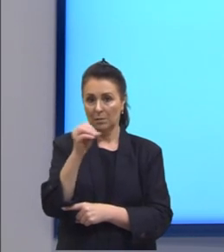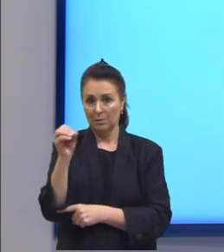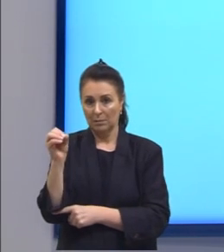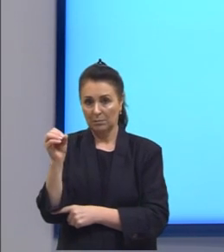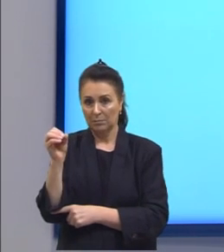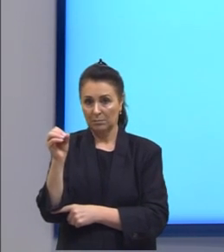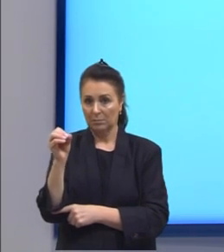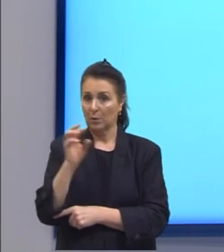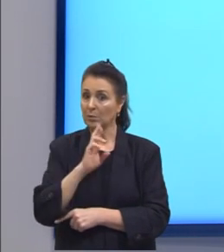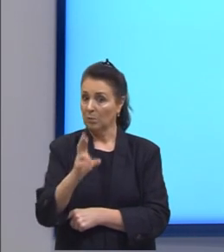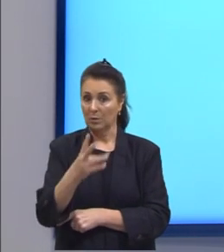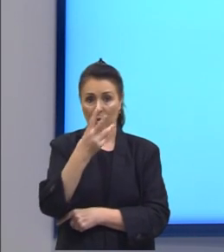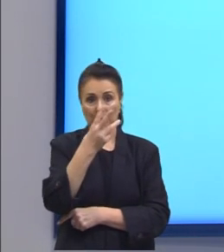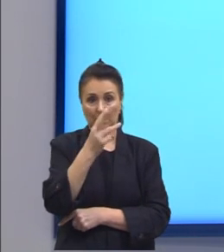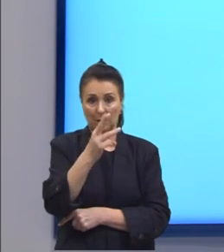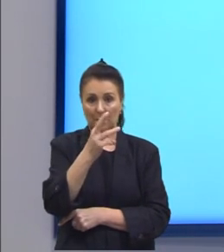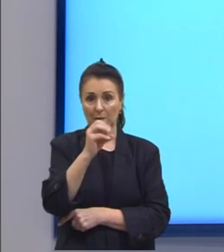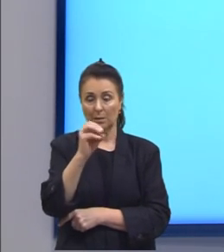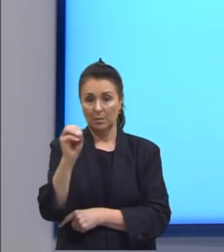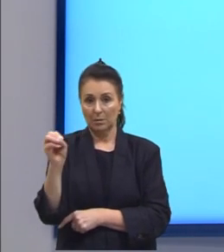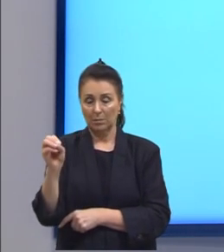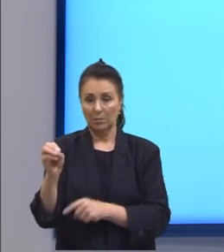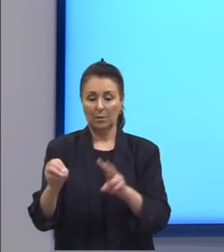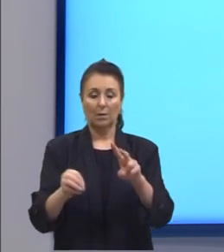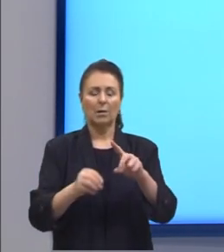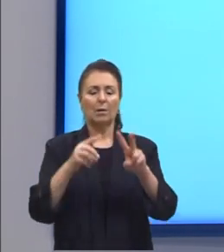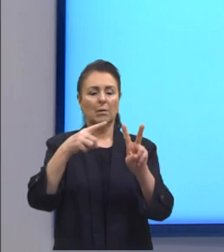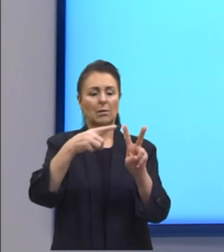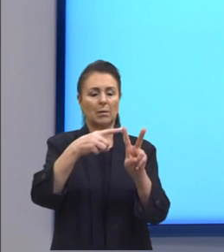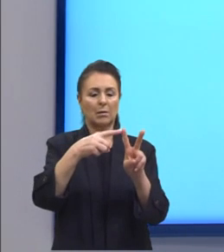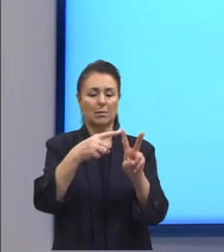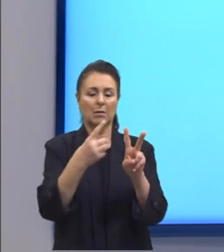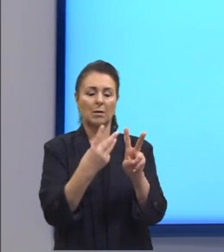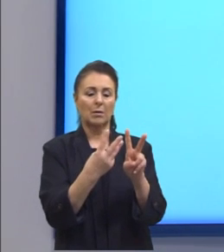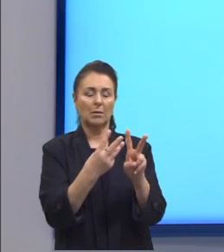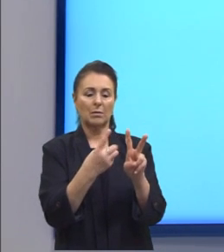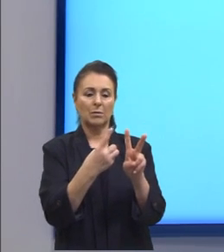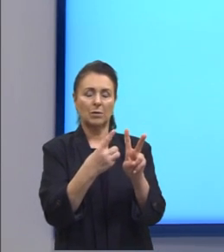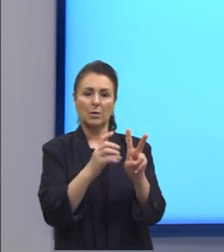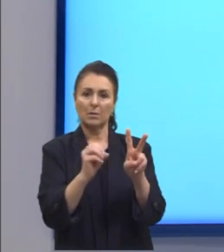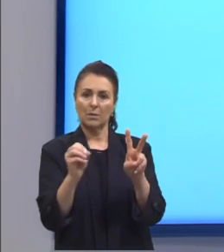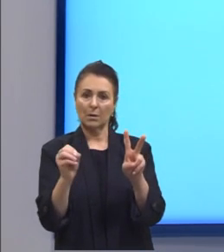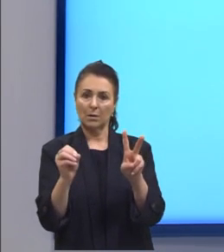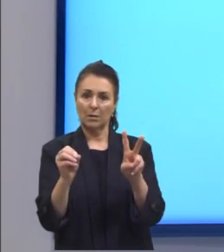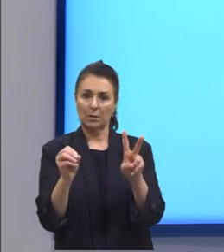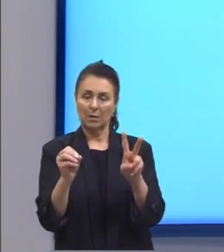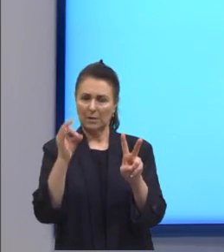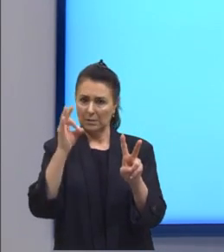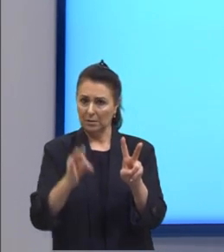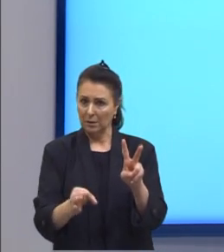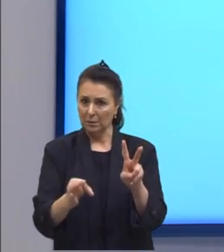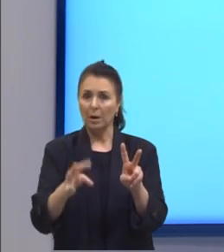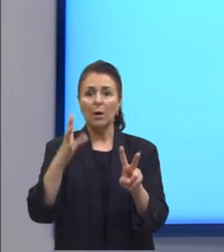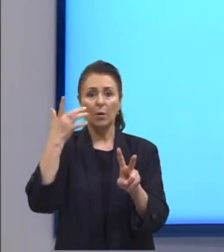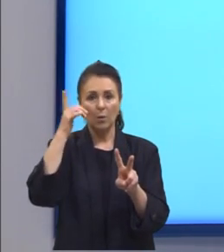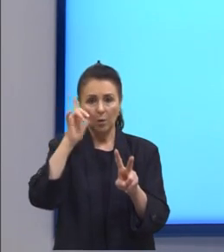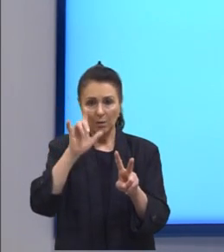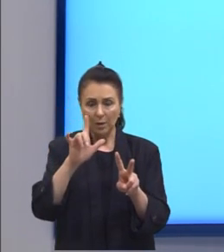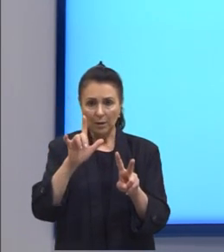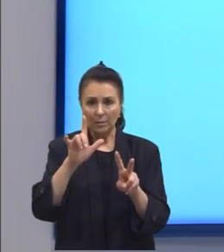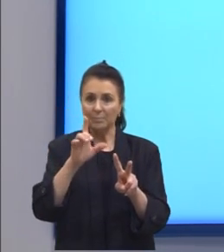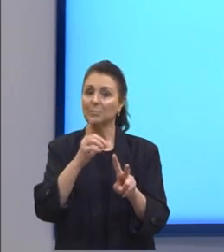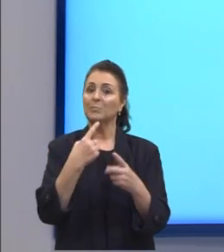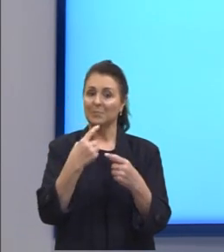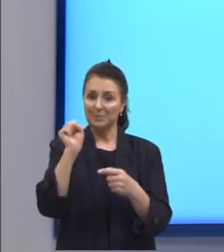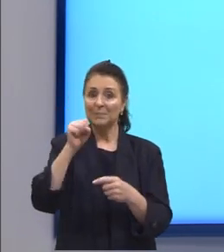resulta em 300 né a raiz de 100 é uma raiz exata a gente consegue resolver e sabe que o valor então seria 10